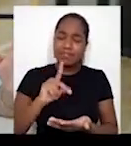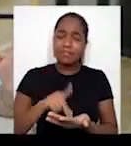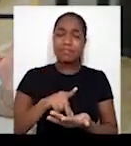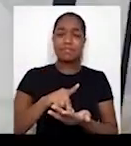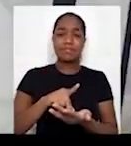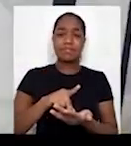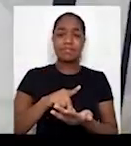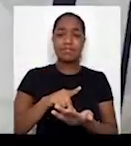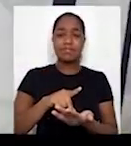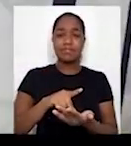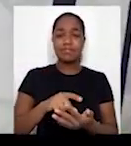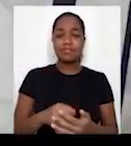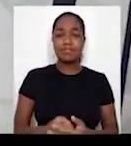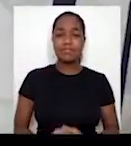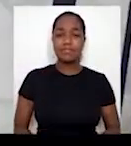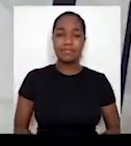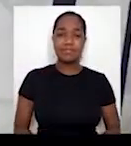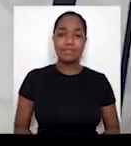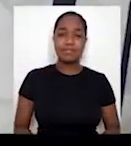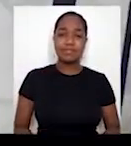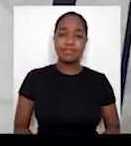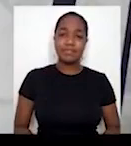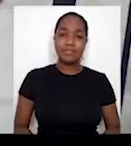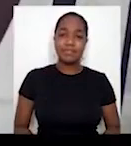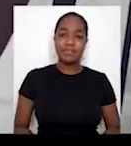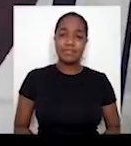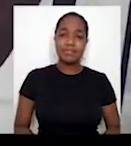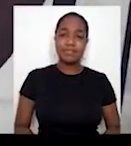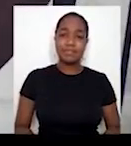doendo em mim